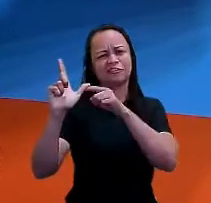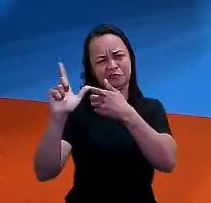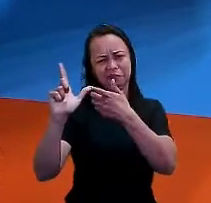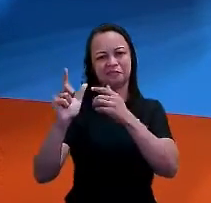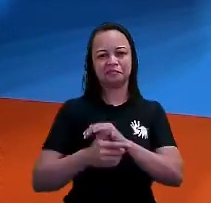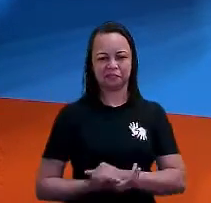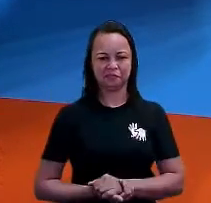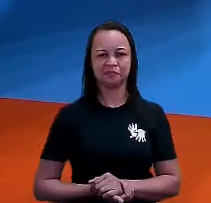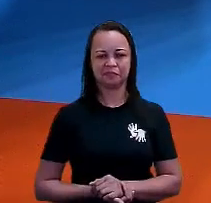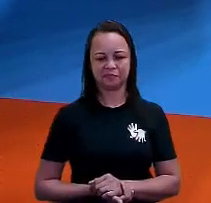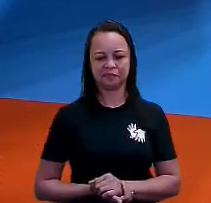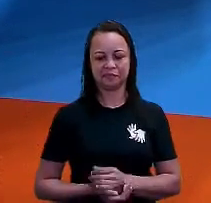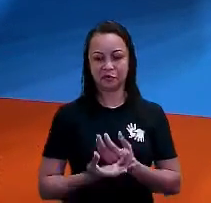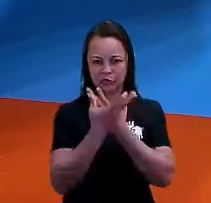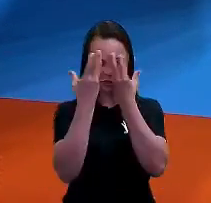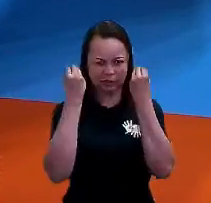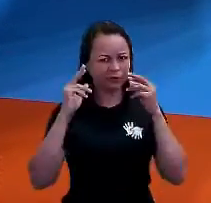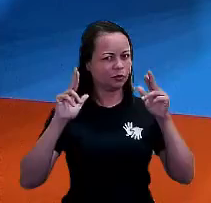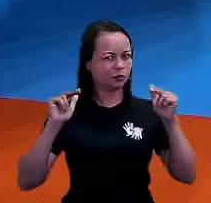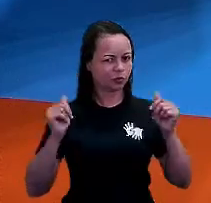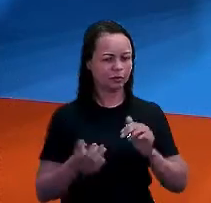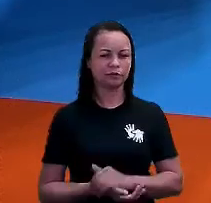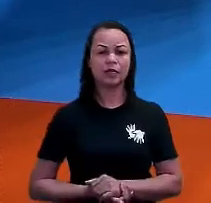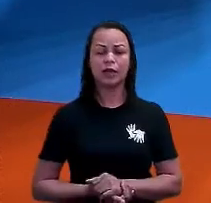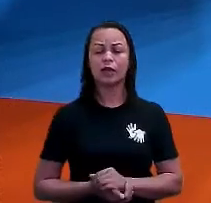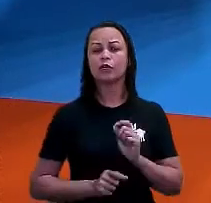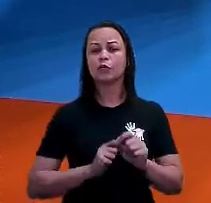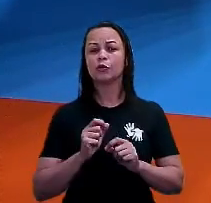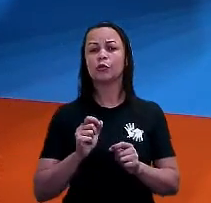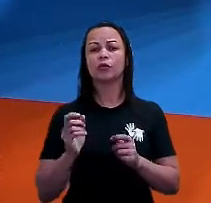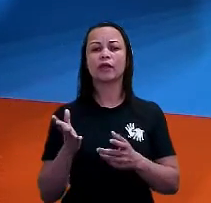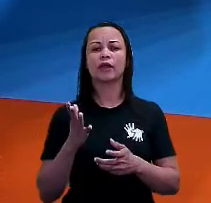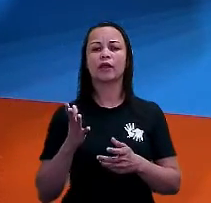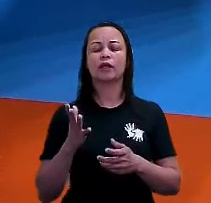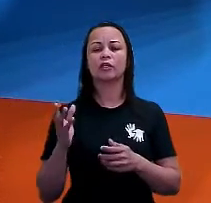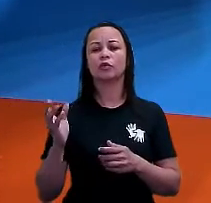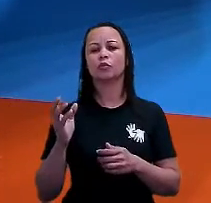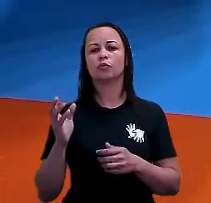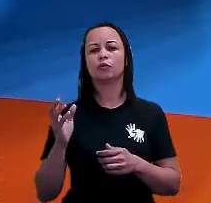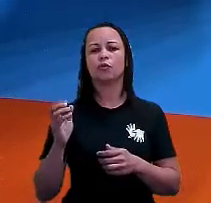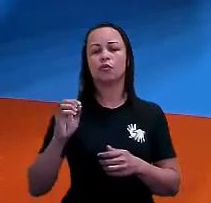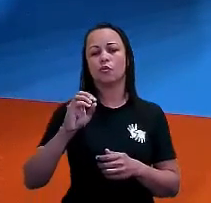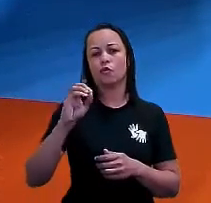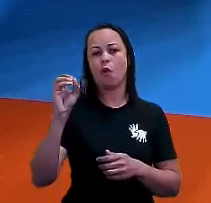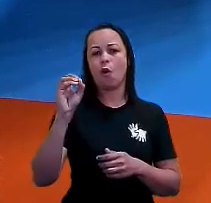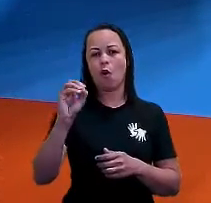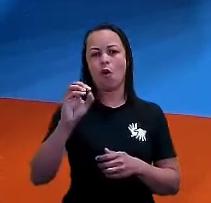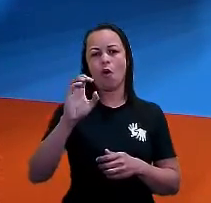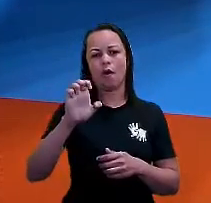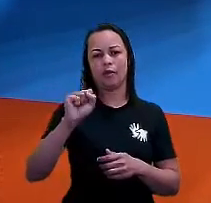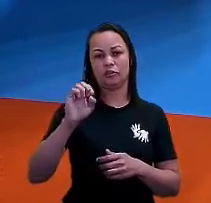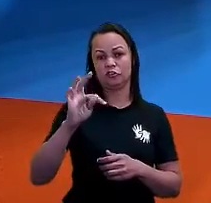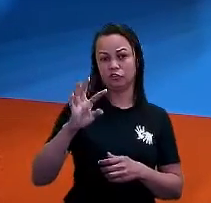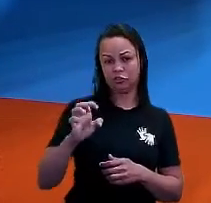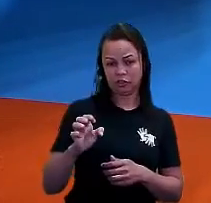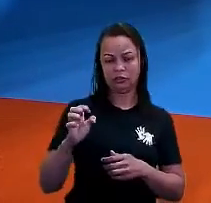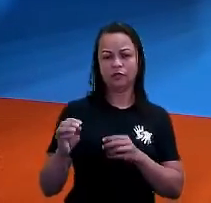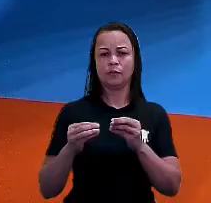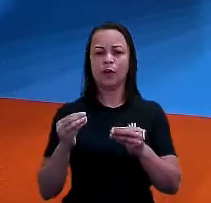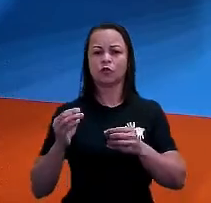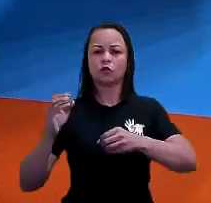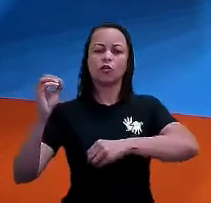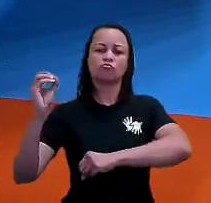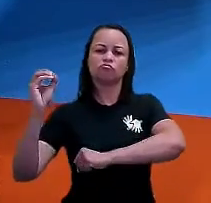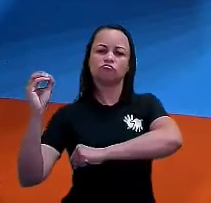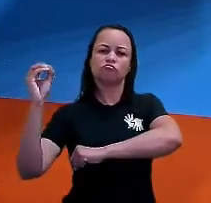disso, ok? E aí, o oeste vai ser o sentido oposto, né? Para onde o sol, ele se põe,